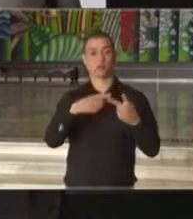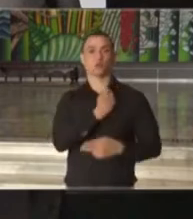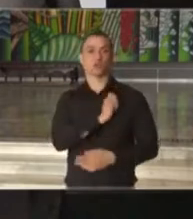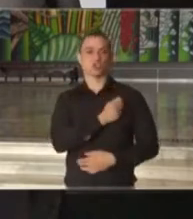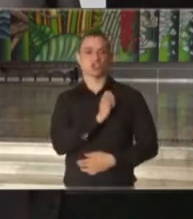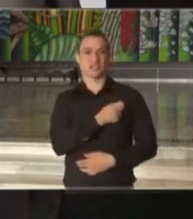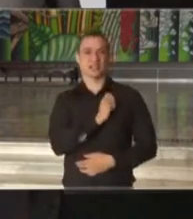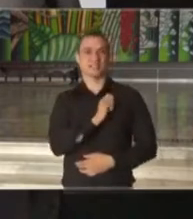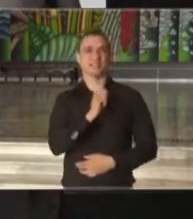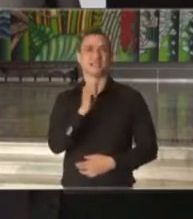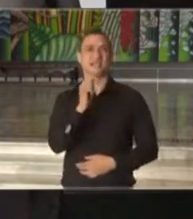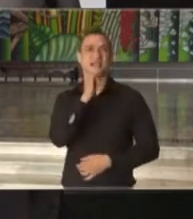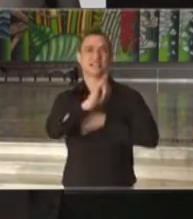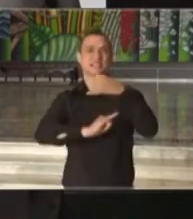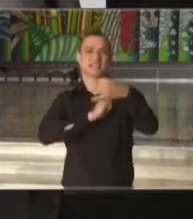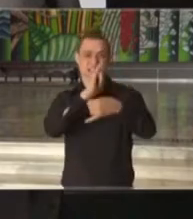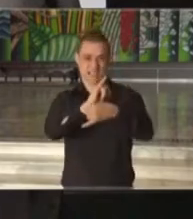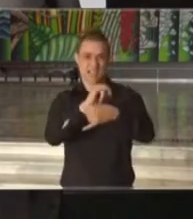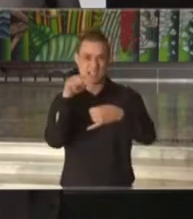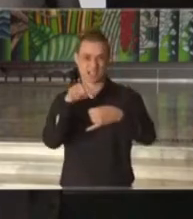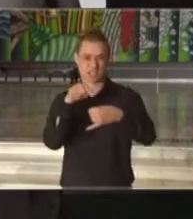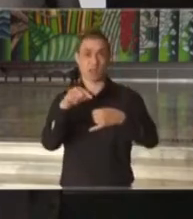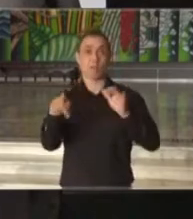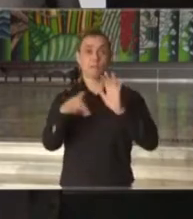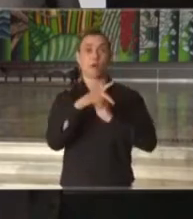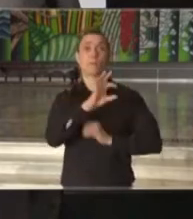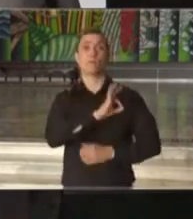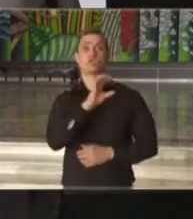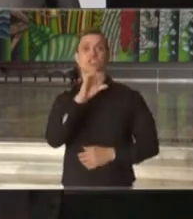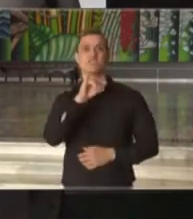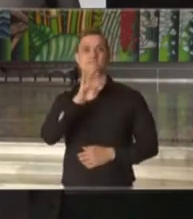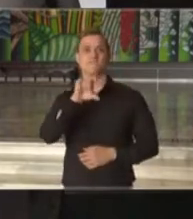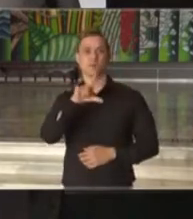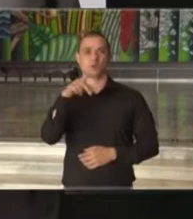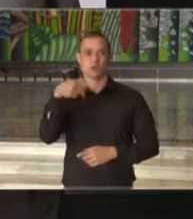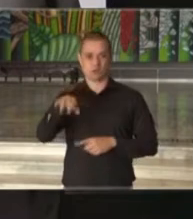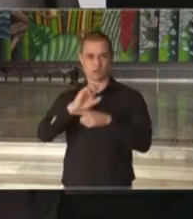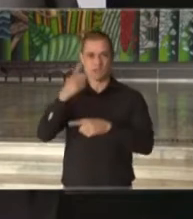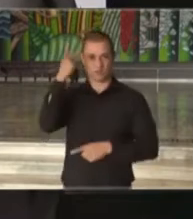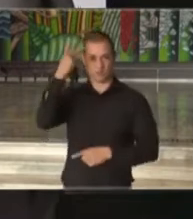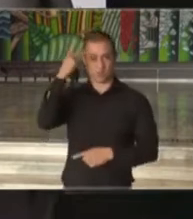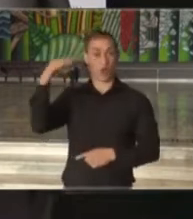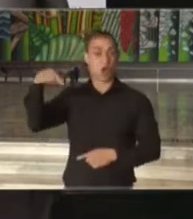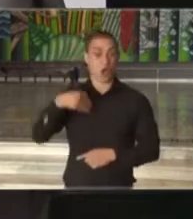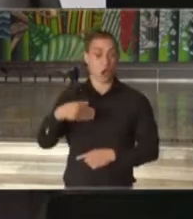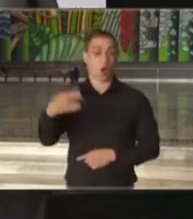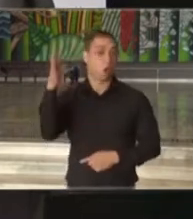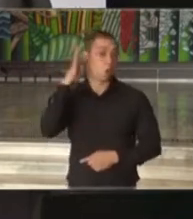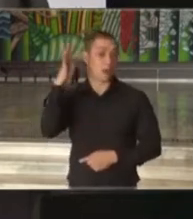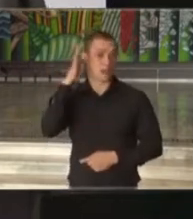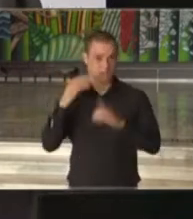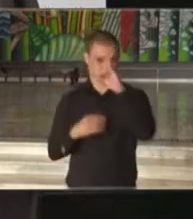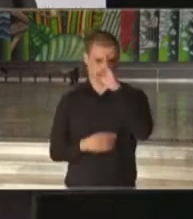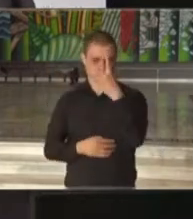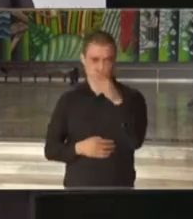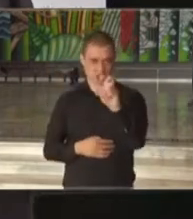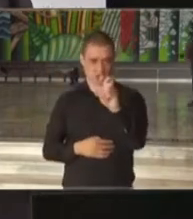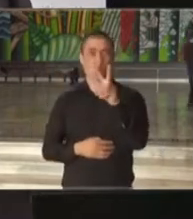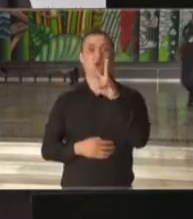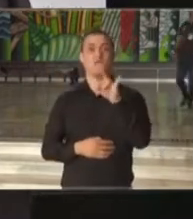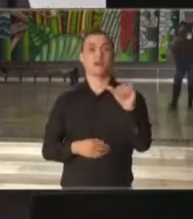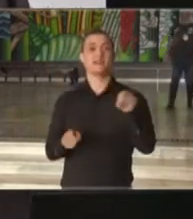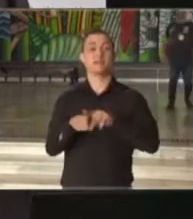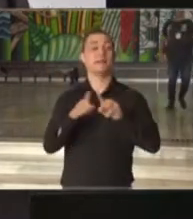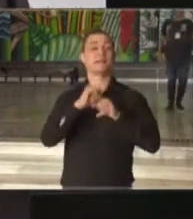Eletrônica, sistema da Polícia Civil do Estado de São Paulo, a partir desta quarta-feira, dia 25, registrará